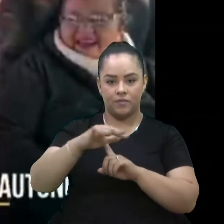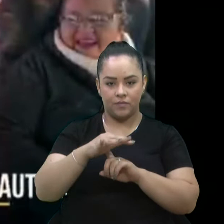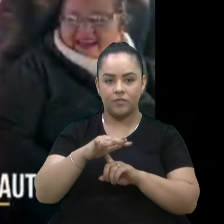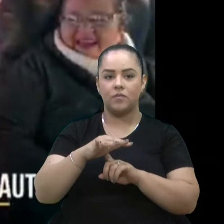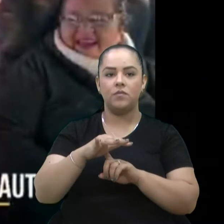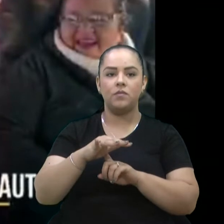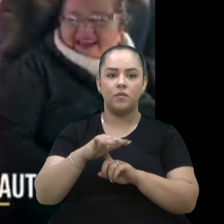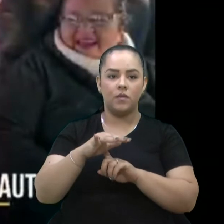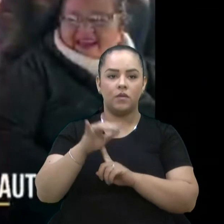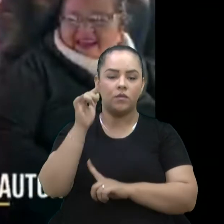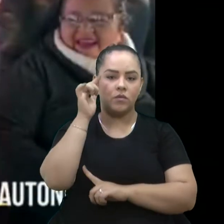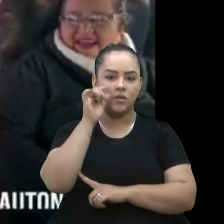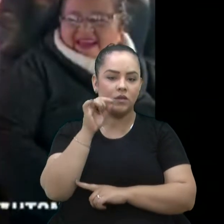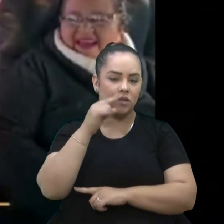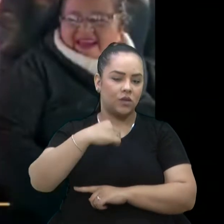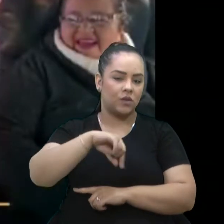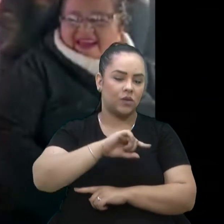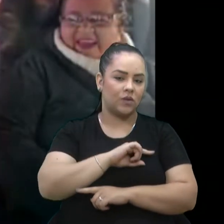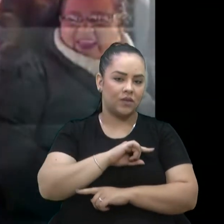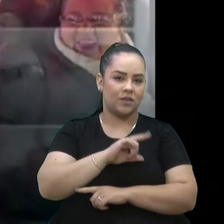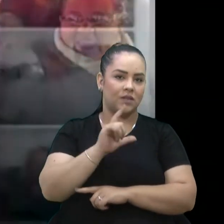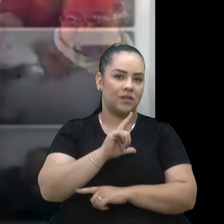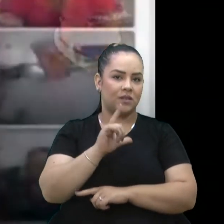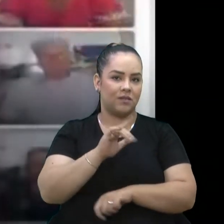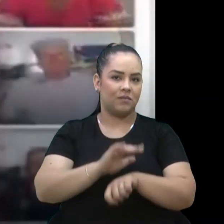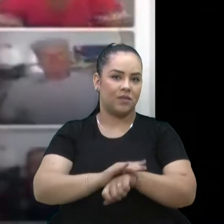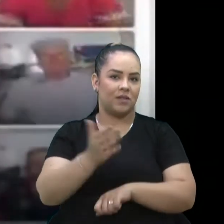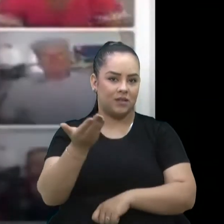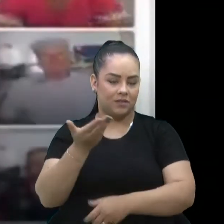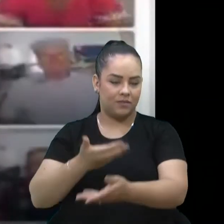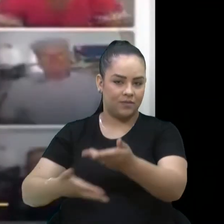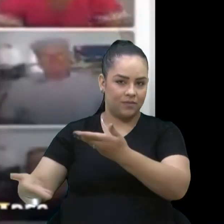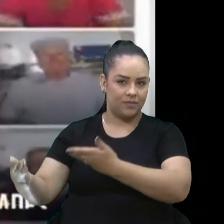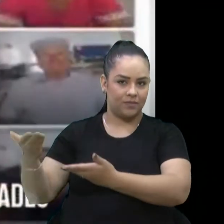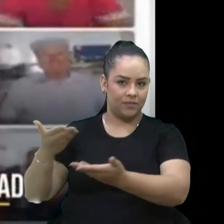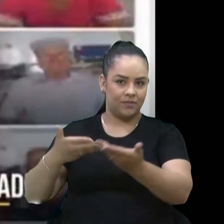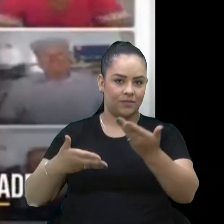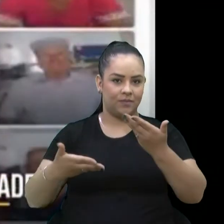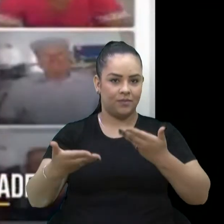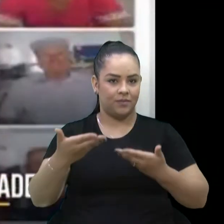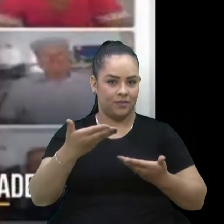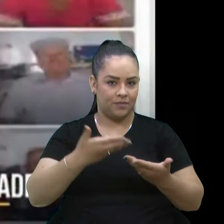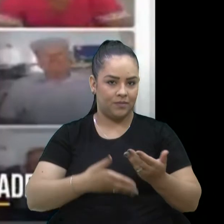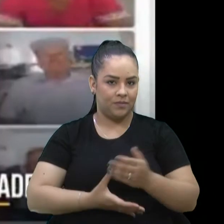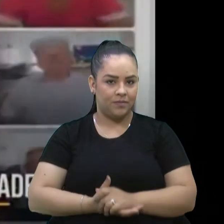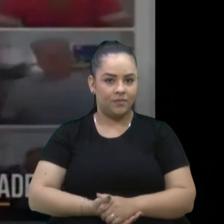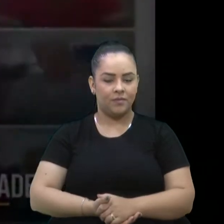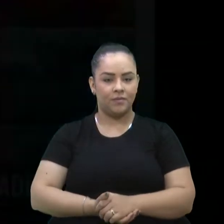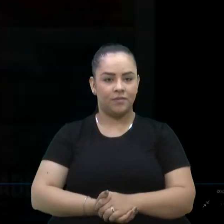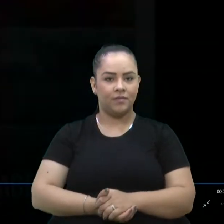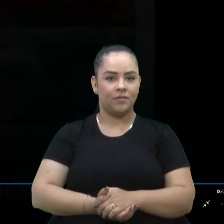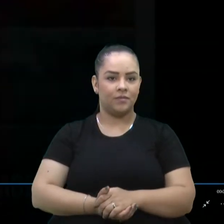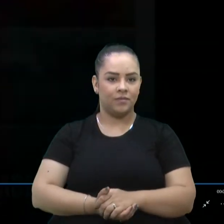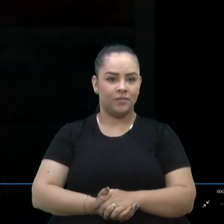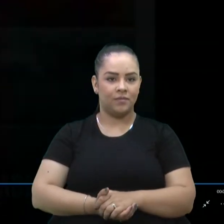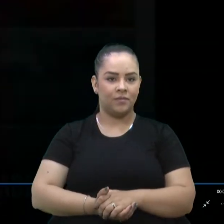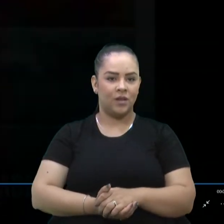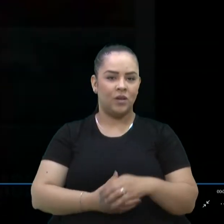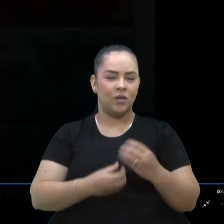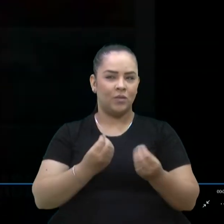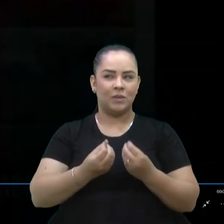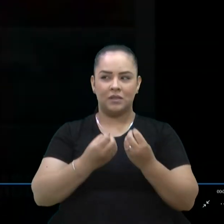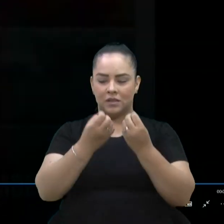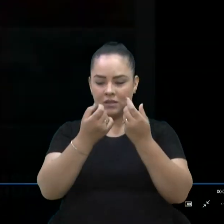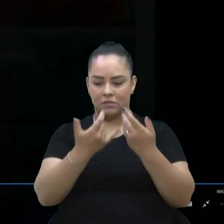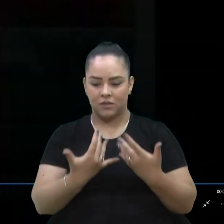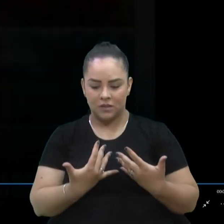para que a gente consiga interagir de forma, como eu vou dizer para vocês, de